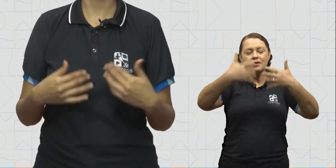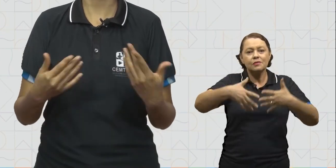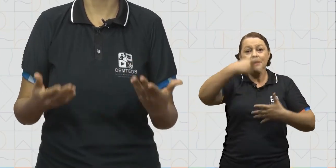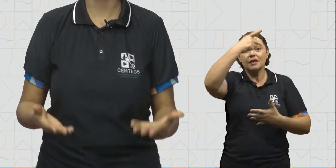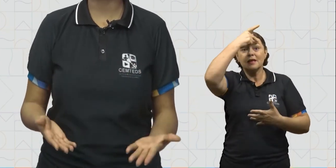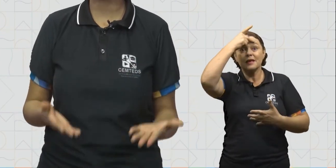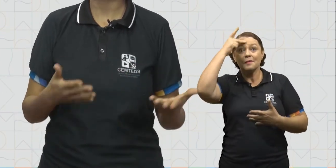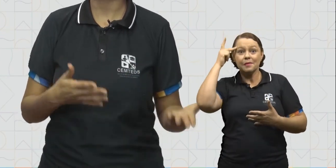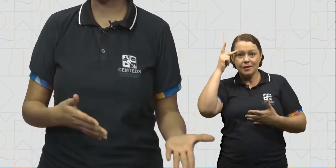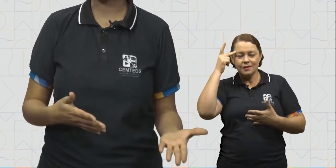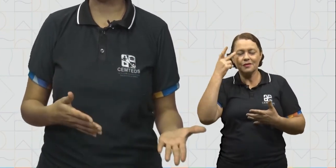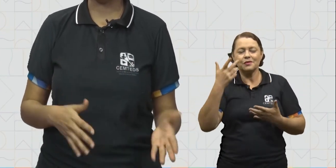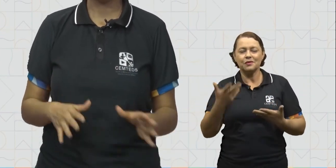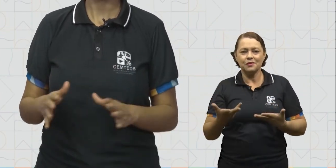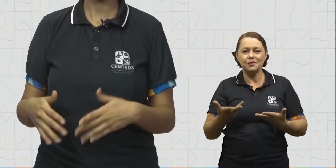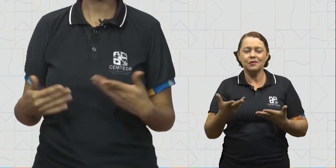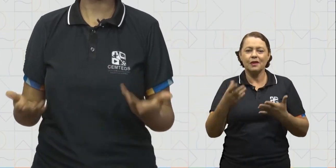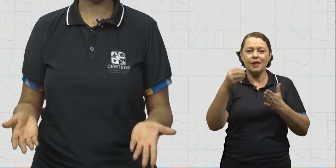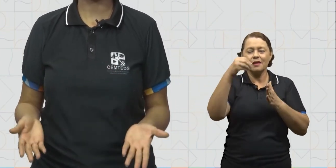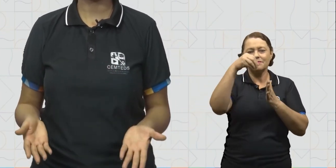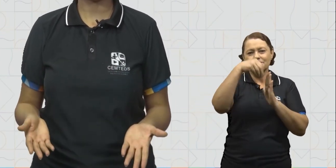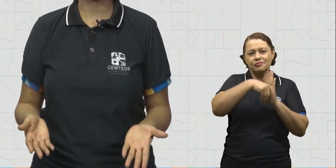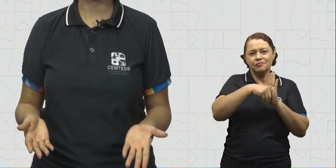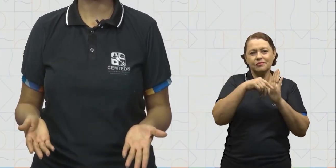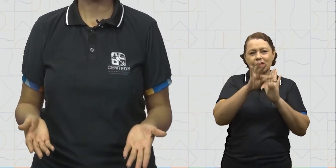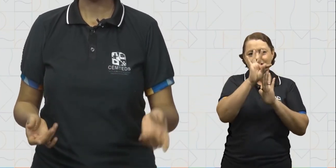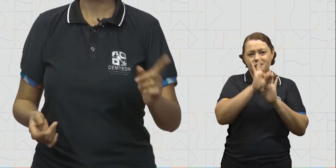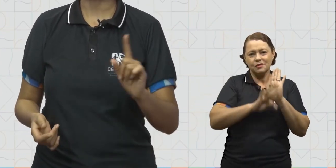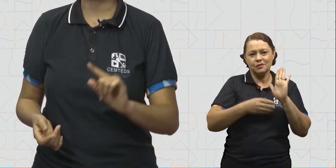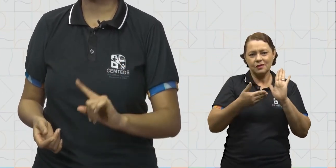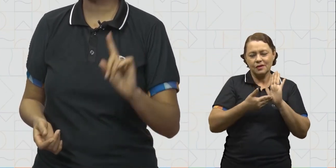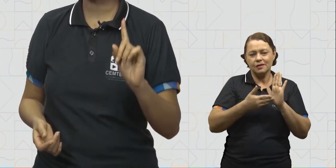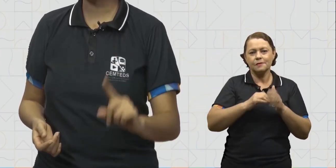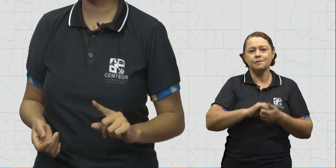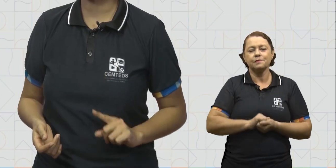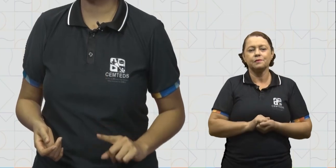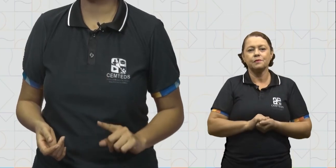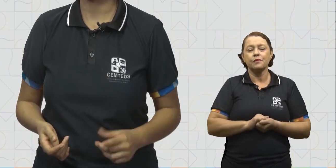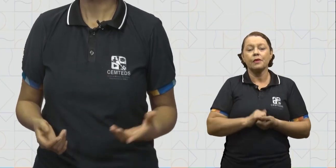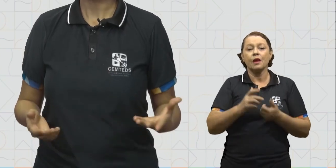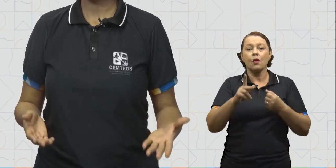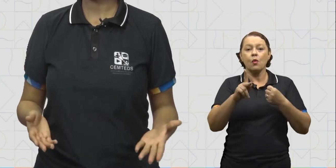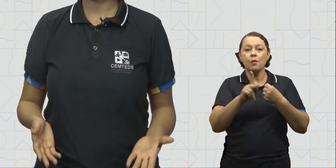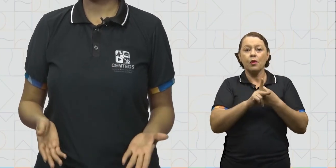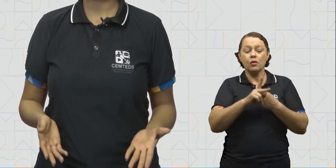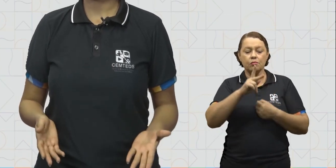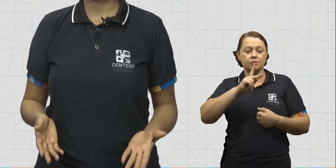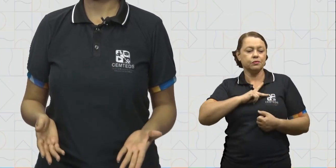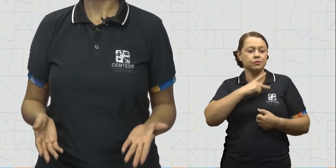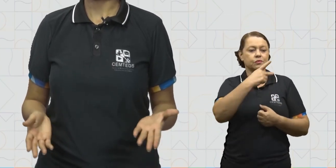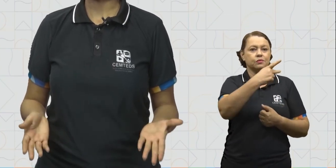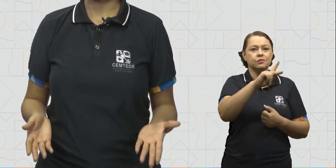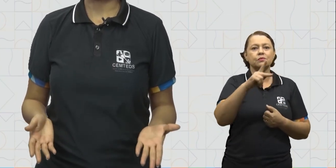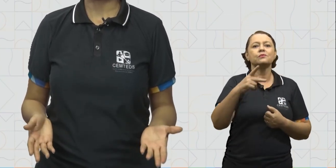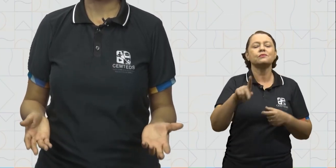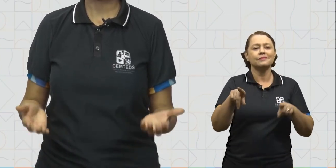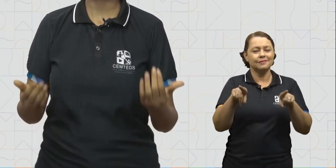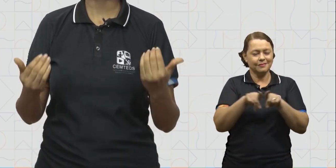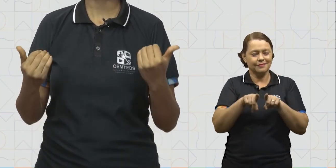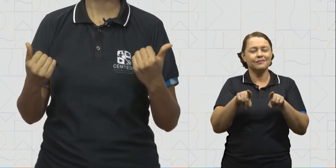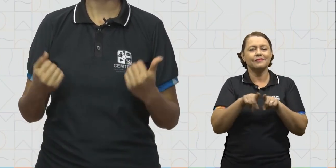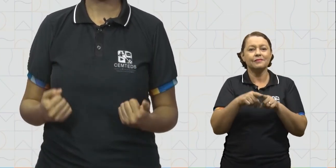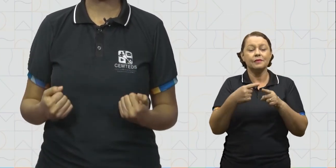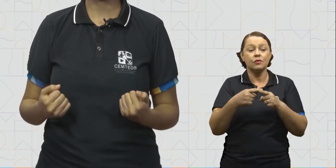sobre os envolvidos nas falas, nas ações de um texto. O pronome possessivo também já dá para saber pelo nome.